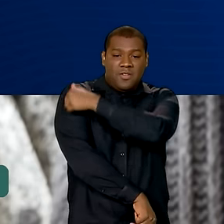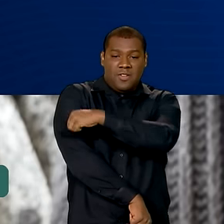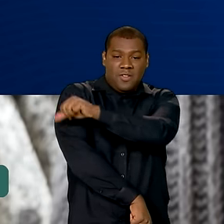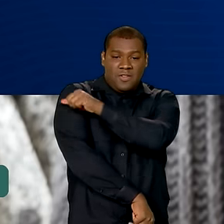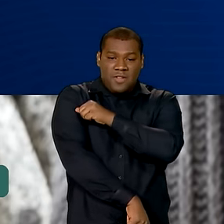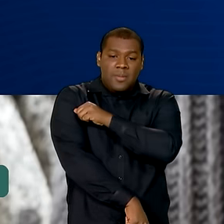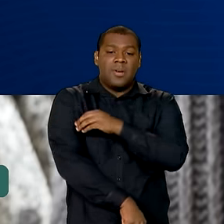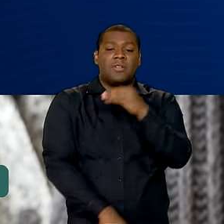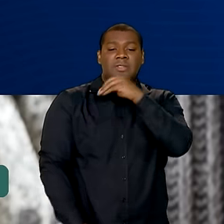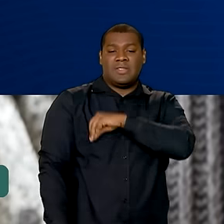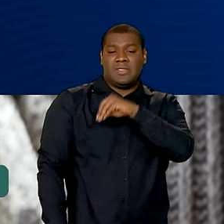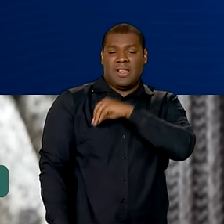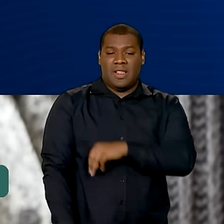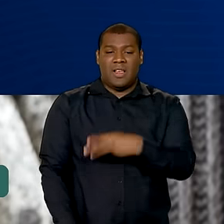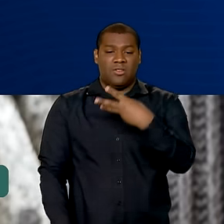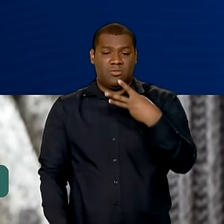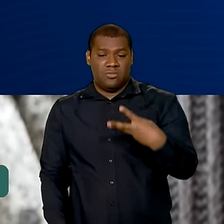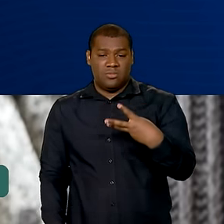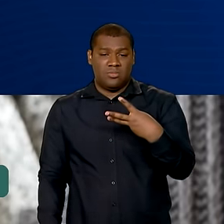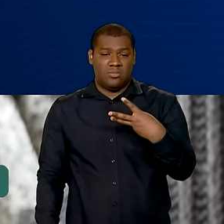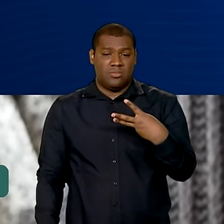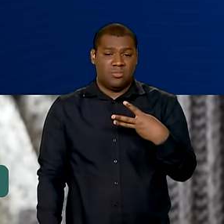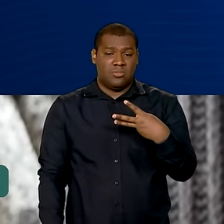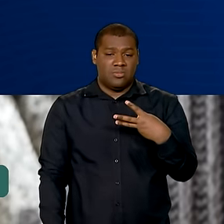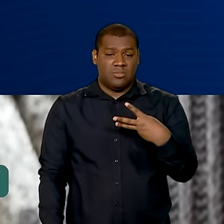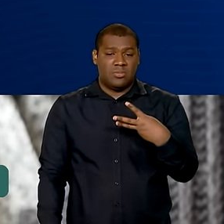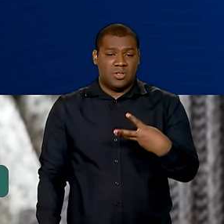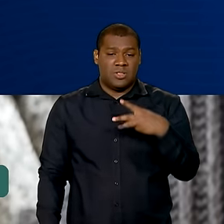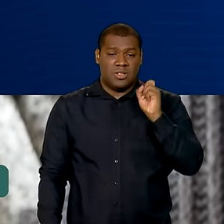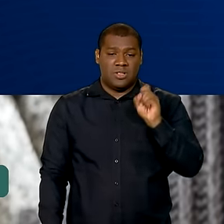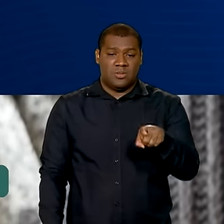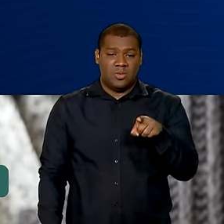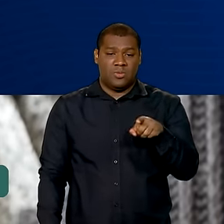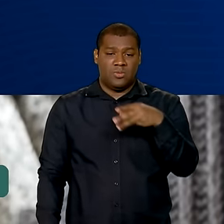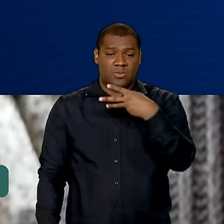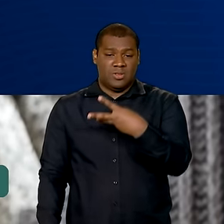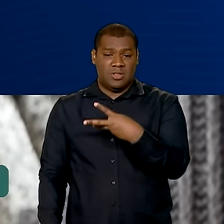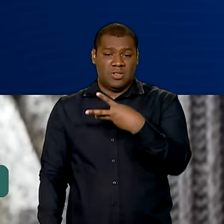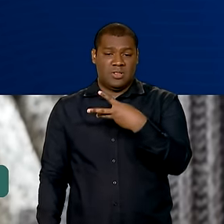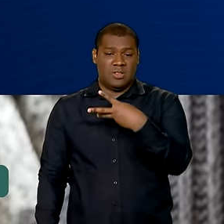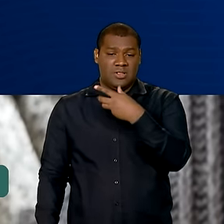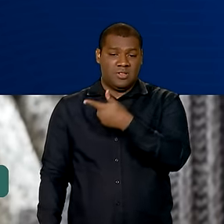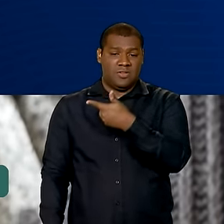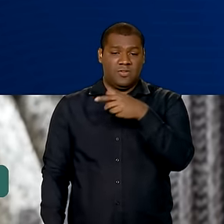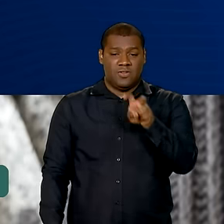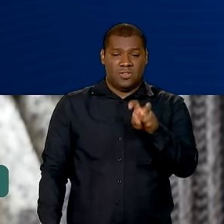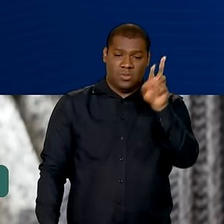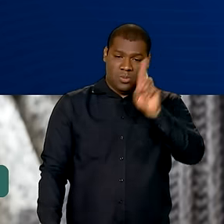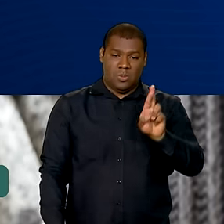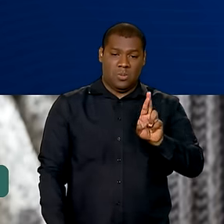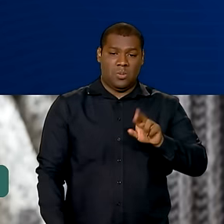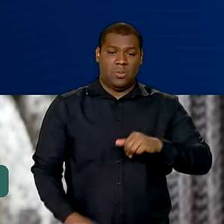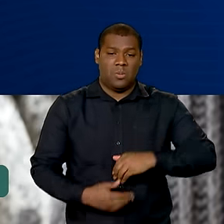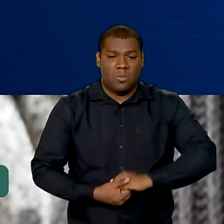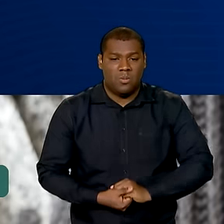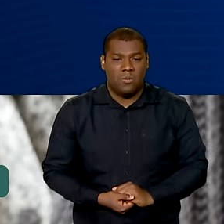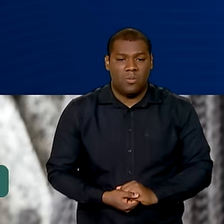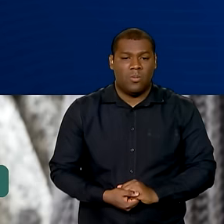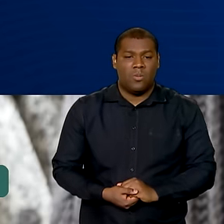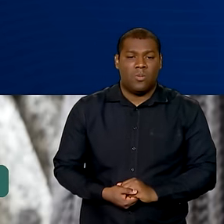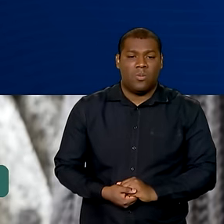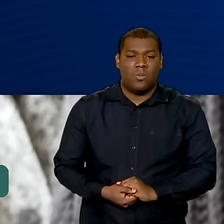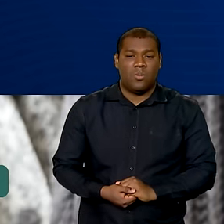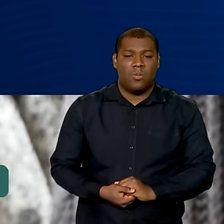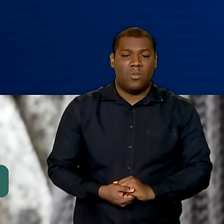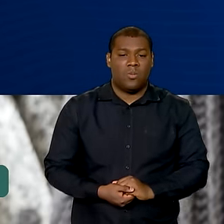recebem, no mínimo, 70% desse valor, R$ 3.325. E